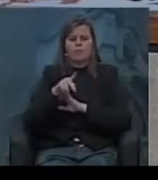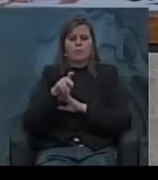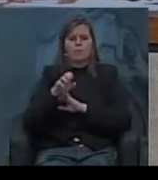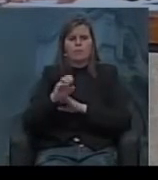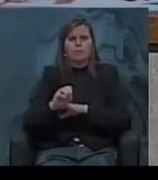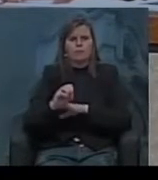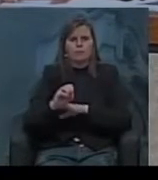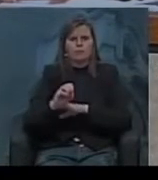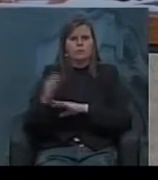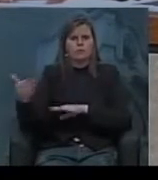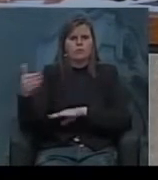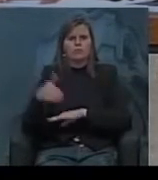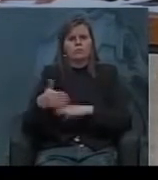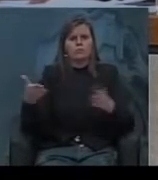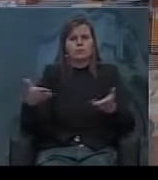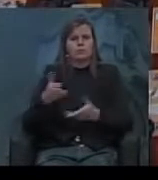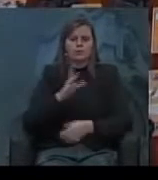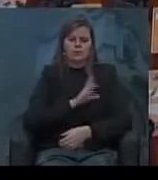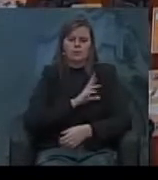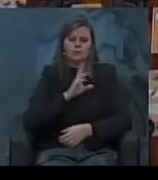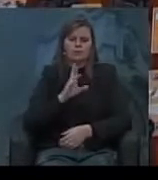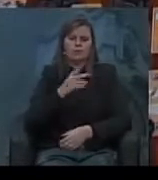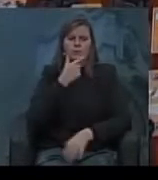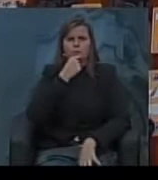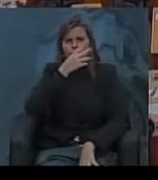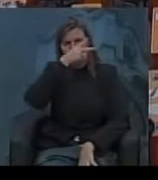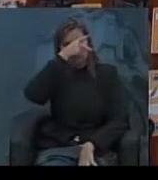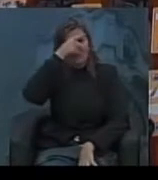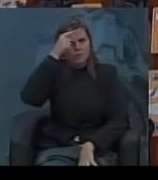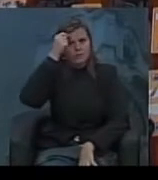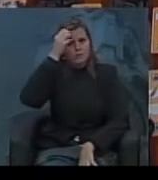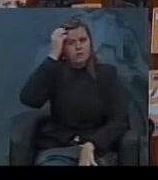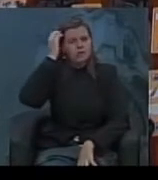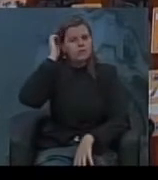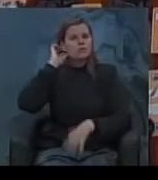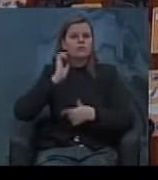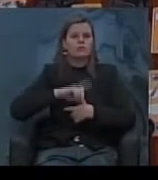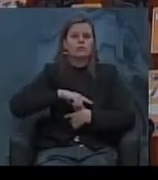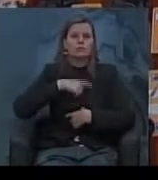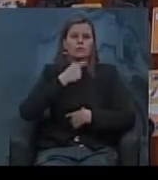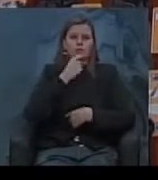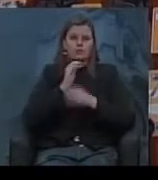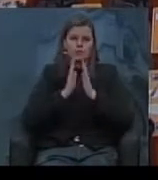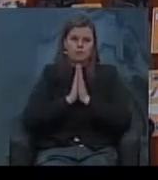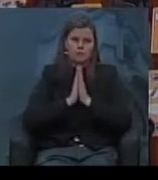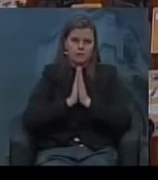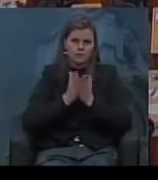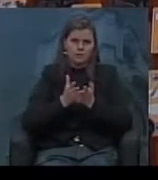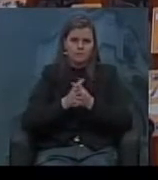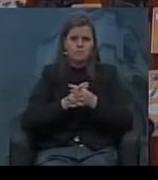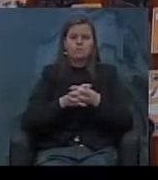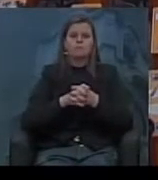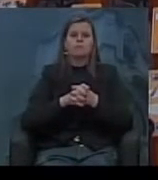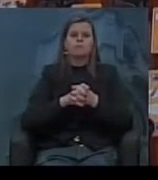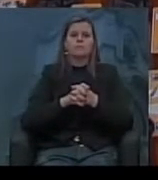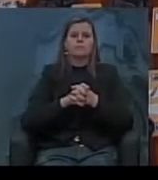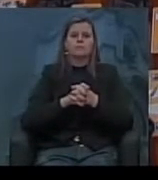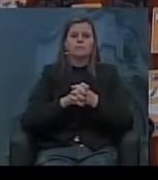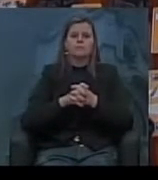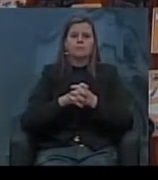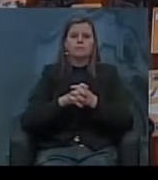que está aqui hoje representando o senhor prefeito Fortunetti. Por favor. Oi. Bem,